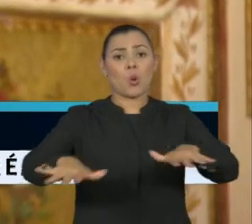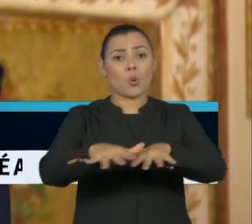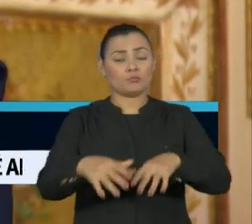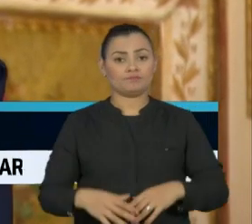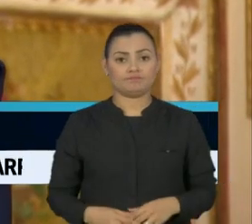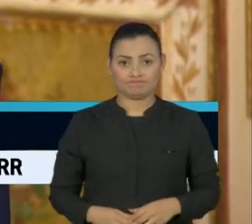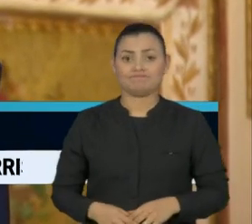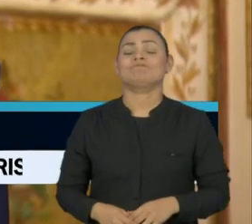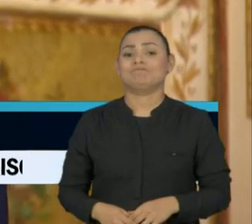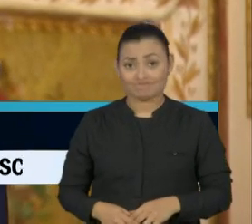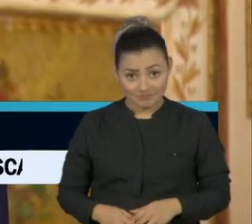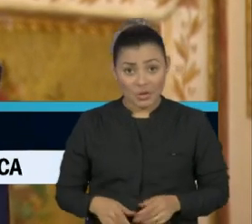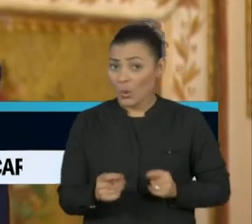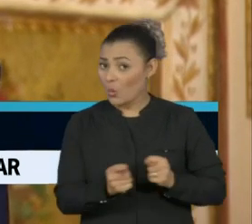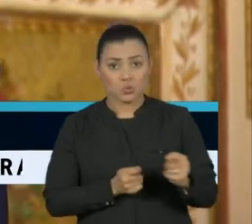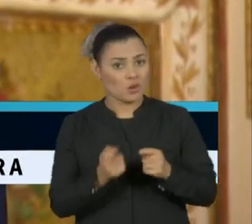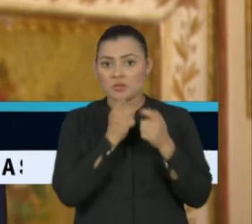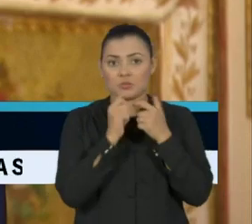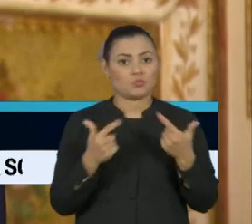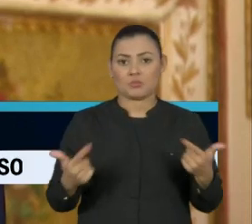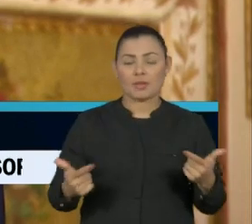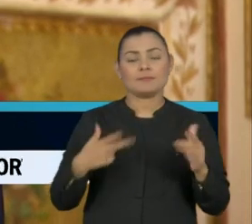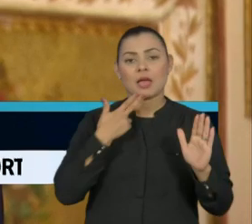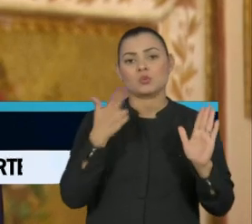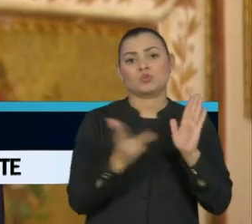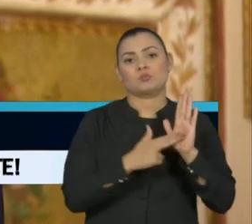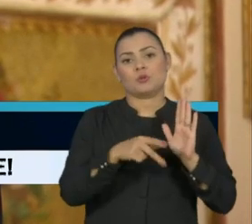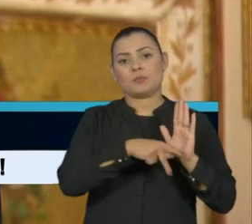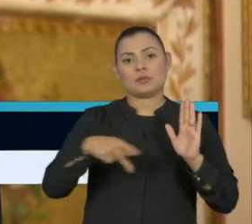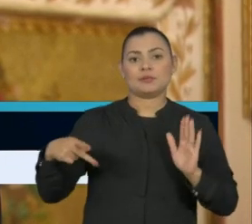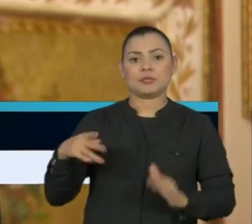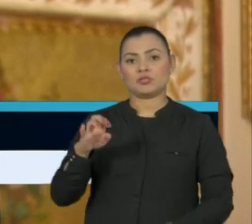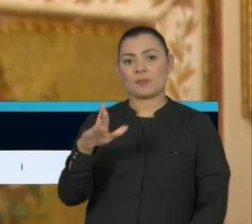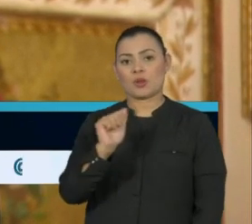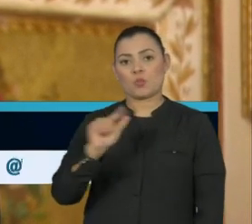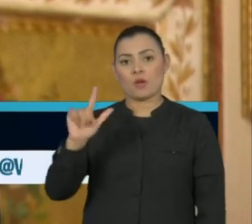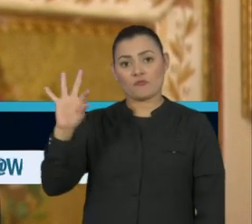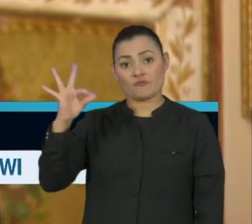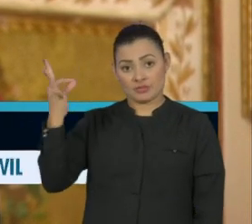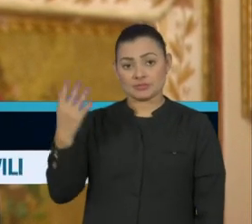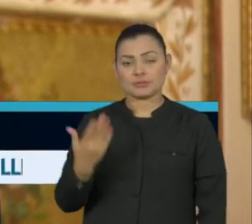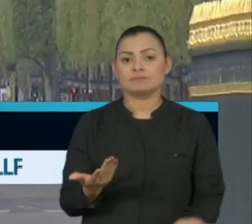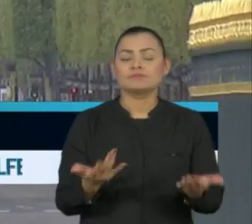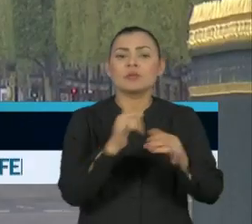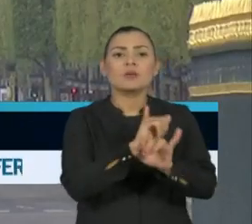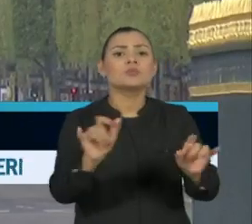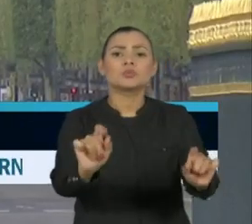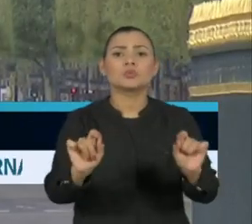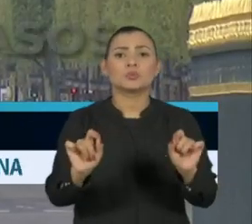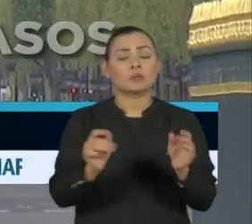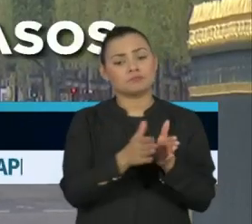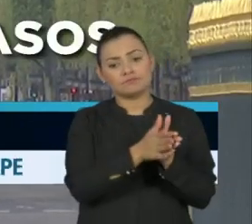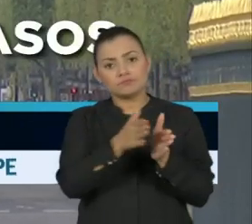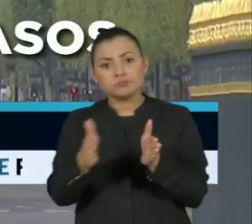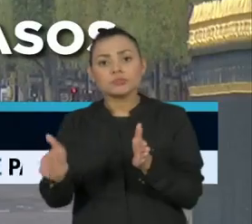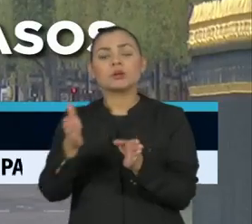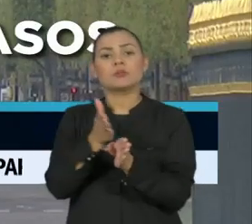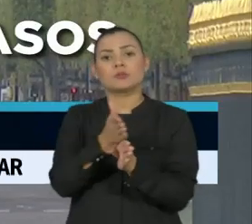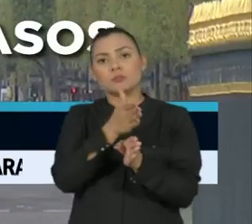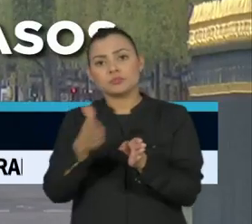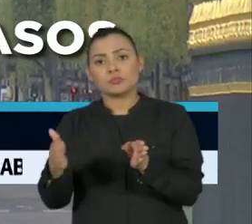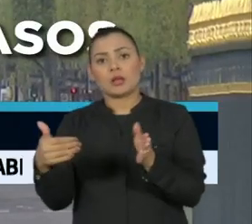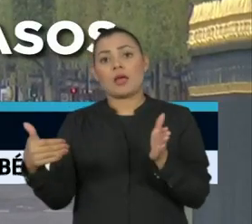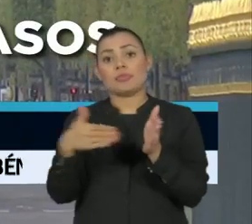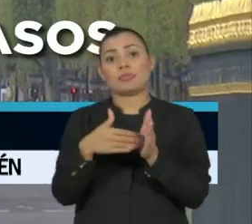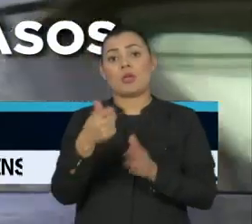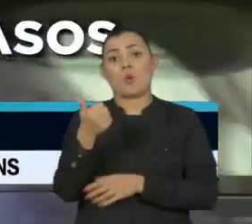A epidemia ainda não está controlada, admitiu o presidente francês Emmanuel Macron ao anunciar a prorrogação da quarentena até 11 de